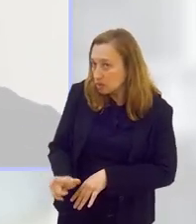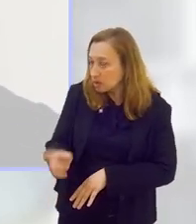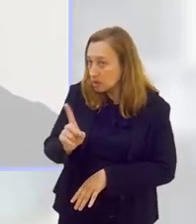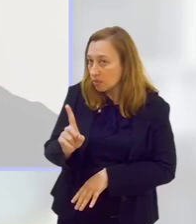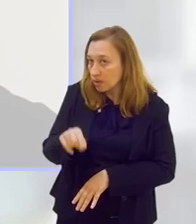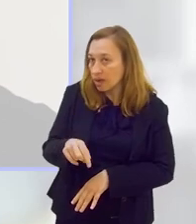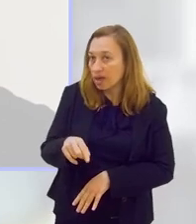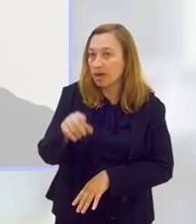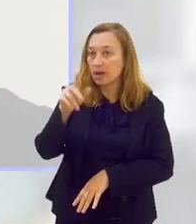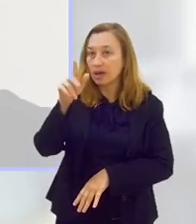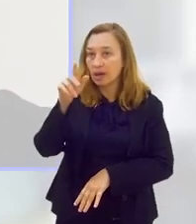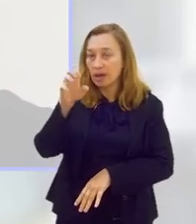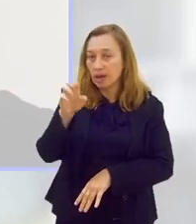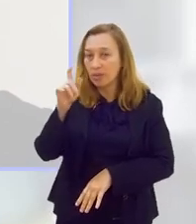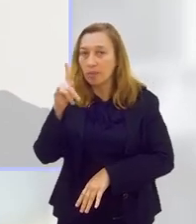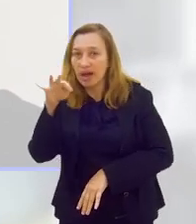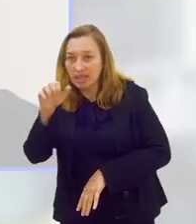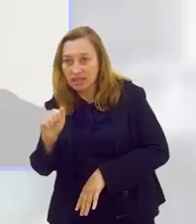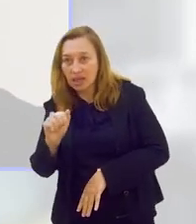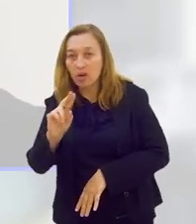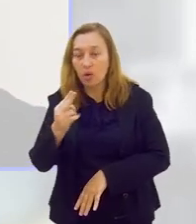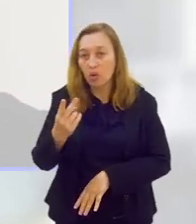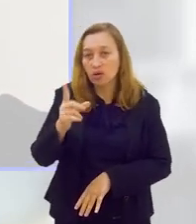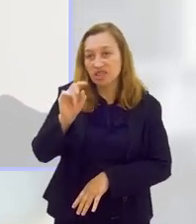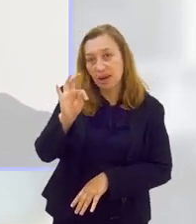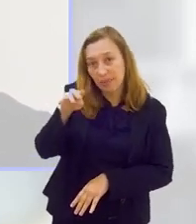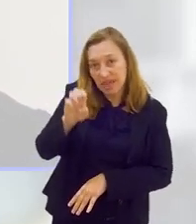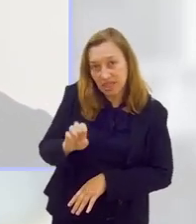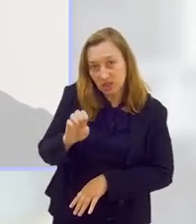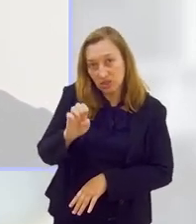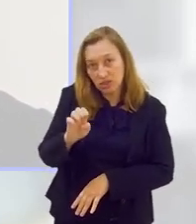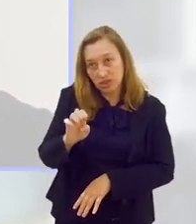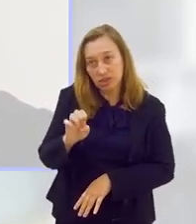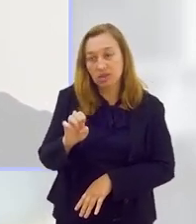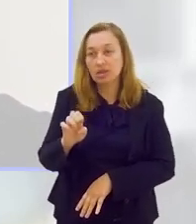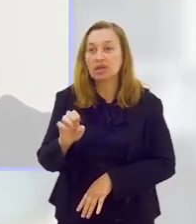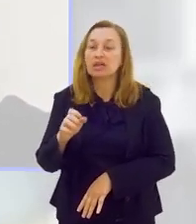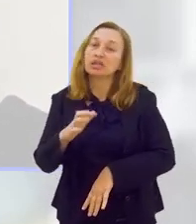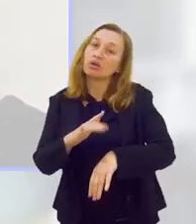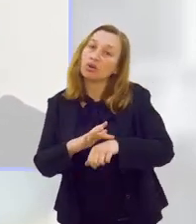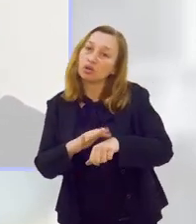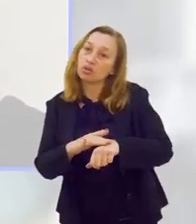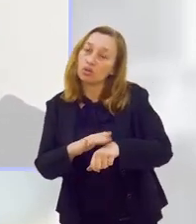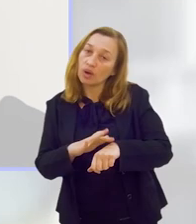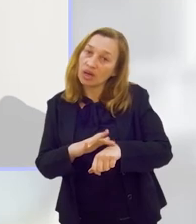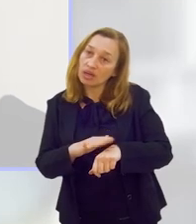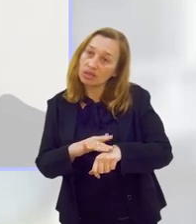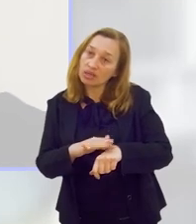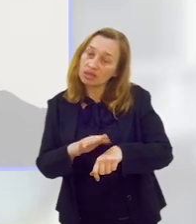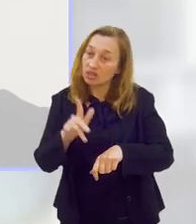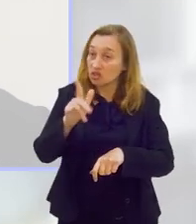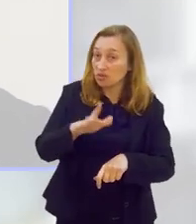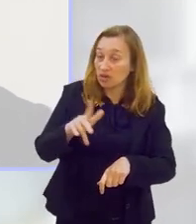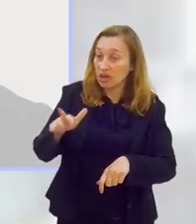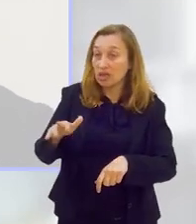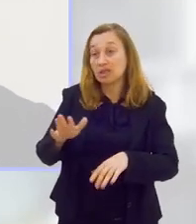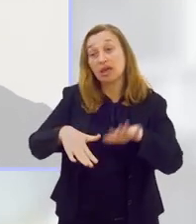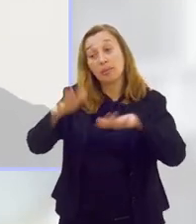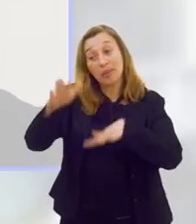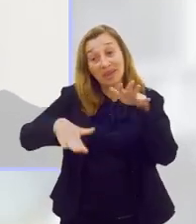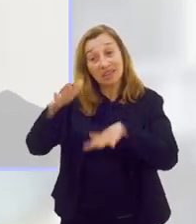uma doença autoimune. Isso varia muito entre as pessoas, tá? Esse número é o indicado